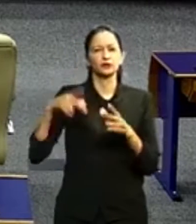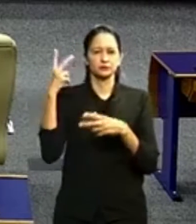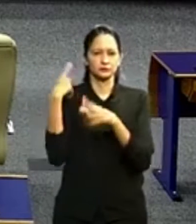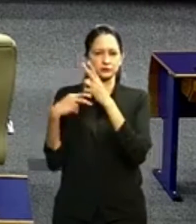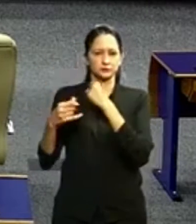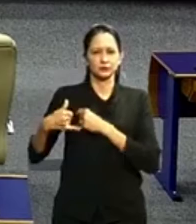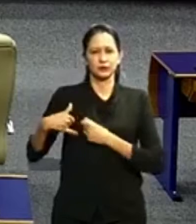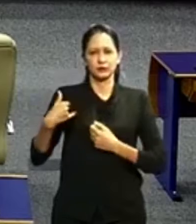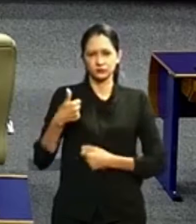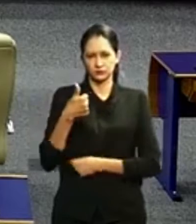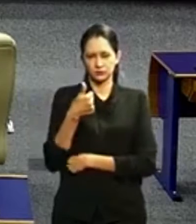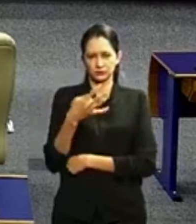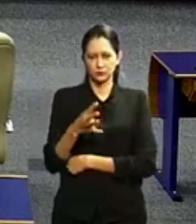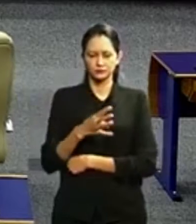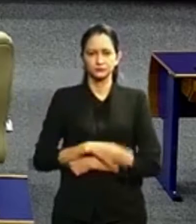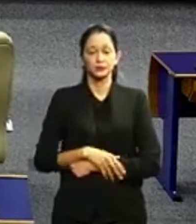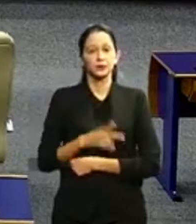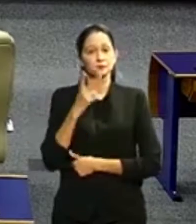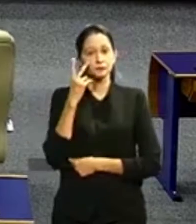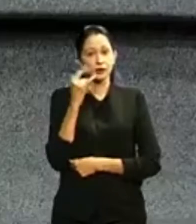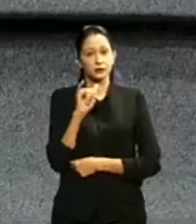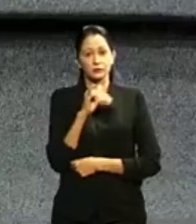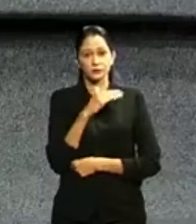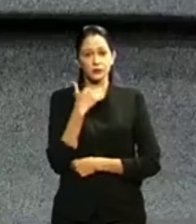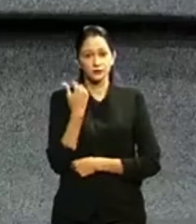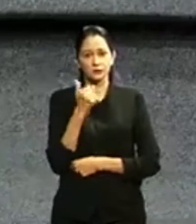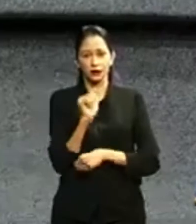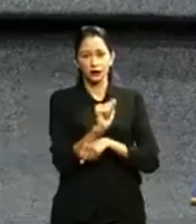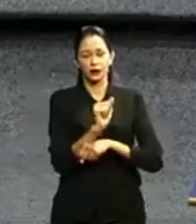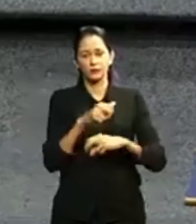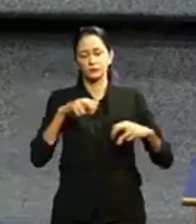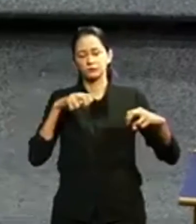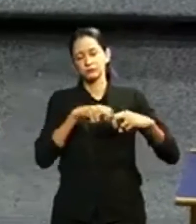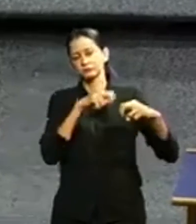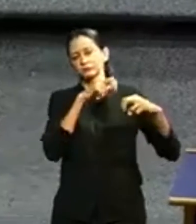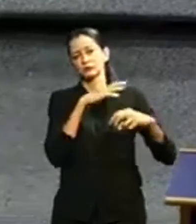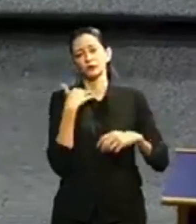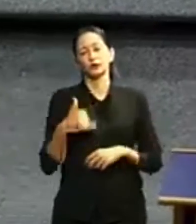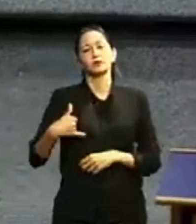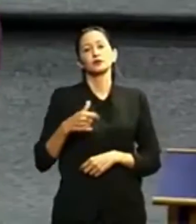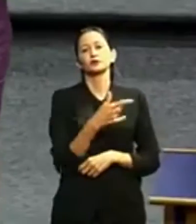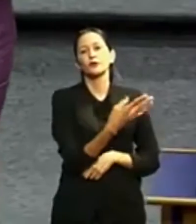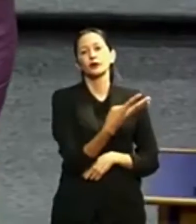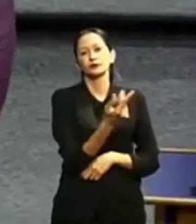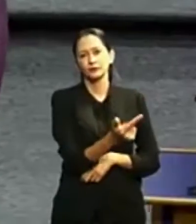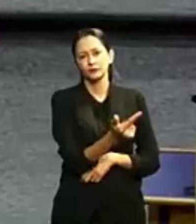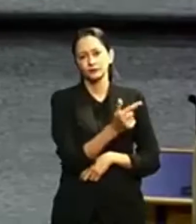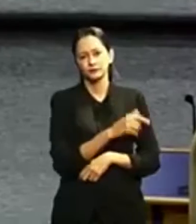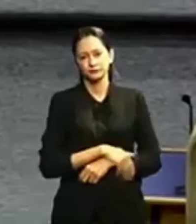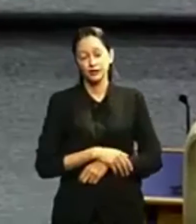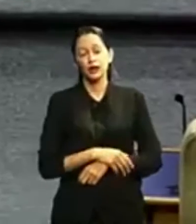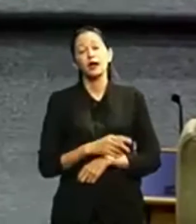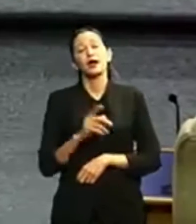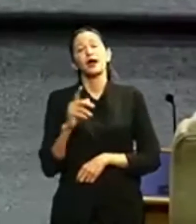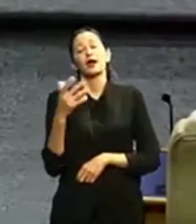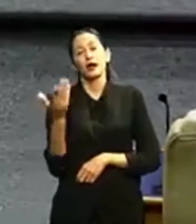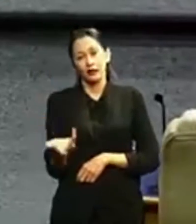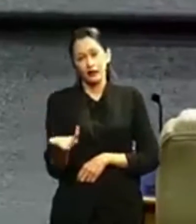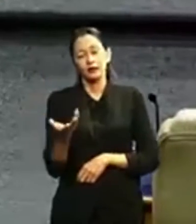14 anos, eu perdi o meu pai num acidente de carro. Ele tinha 42 anos e aí eu fui descobrir